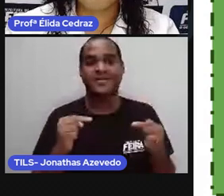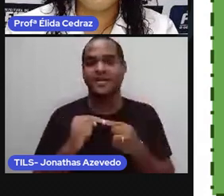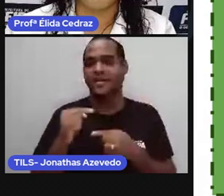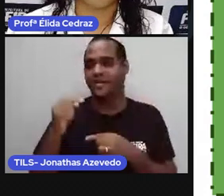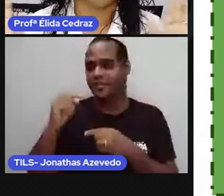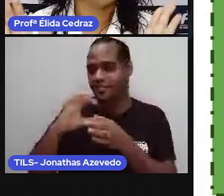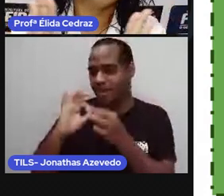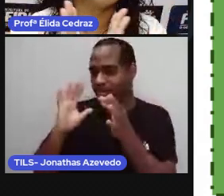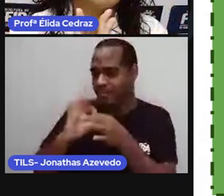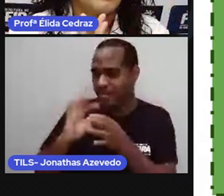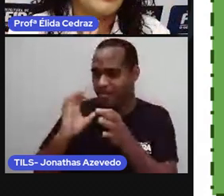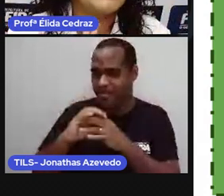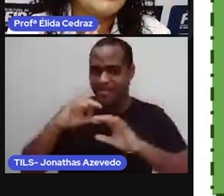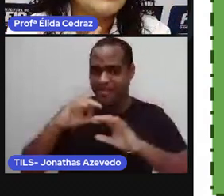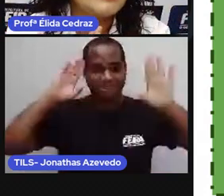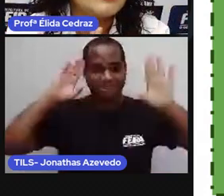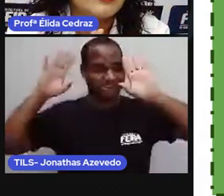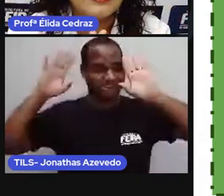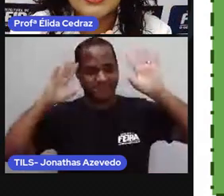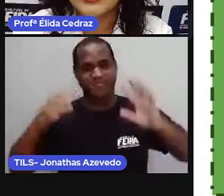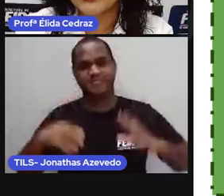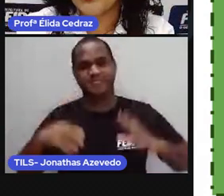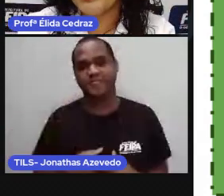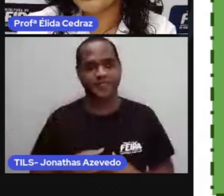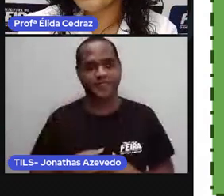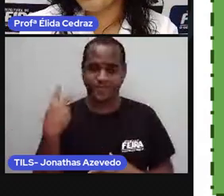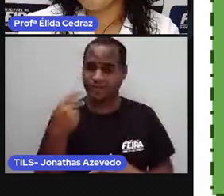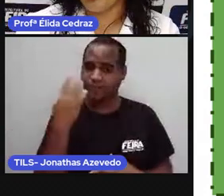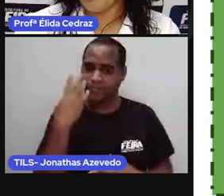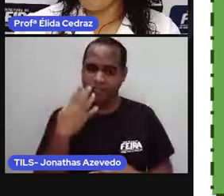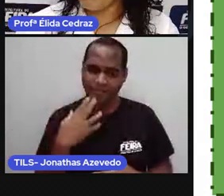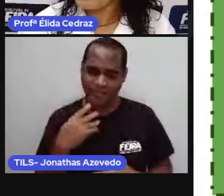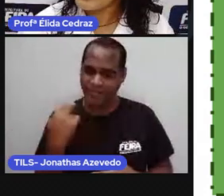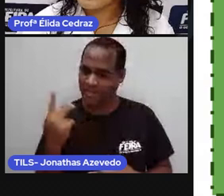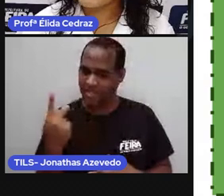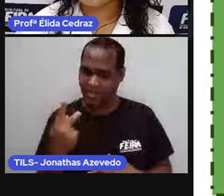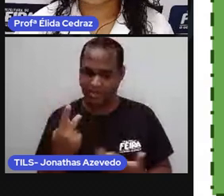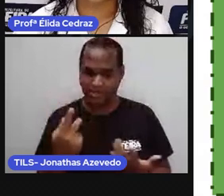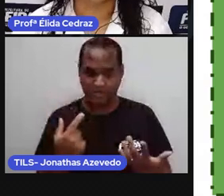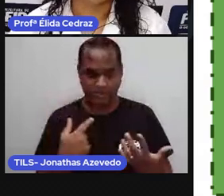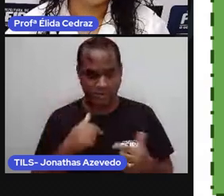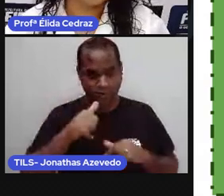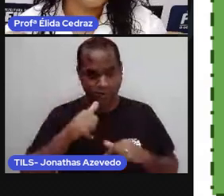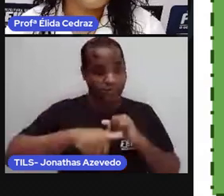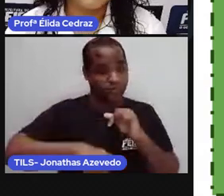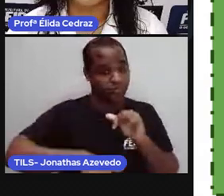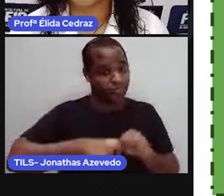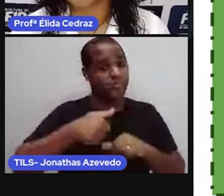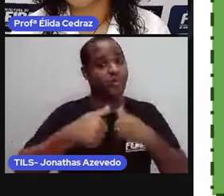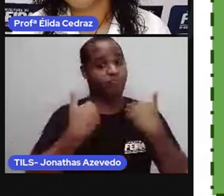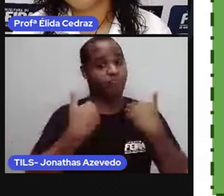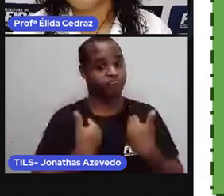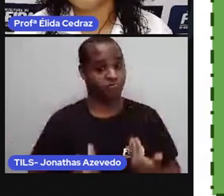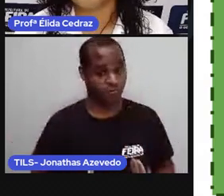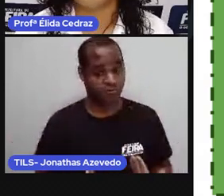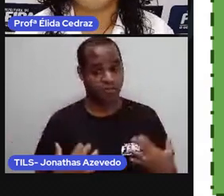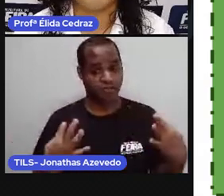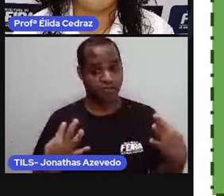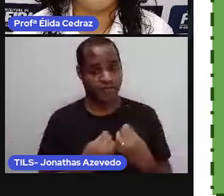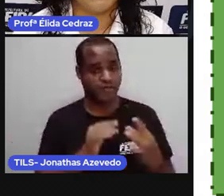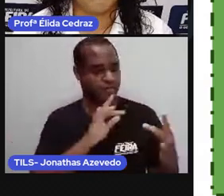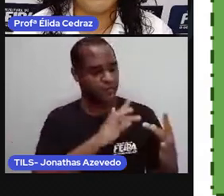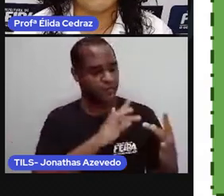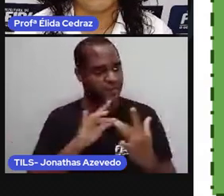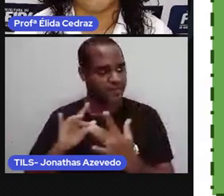livre. A criança está tomando sua forma física, e o contato com o ambiente